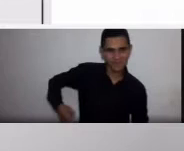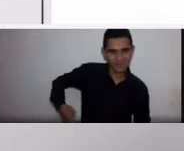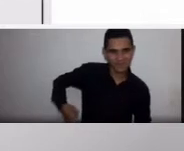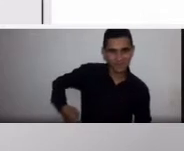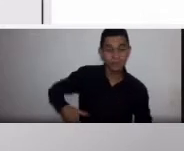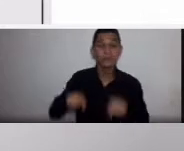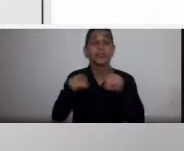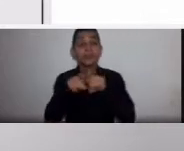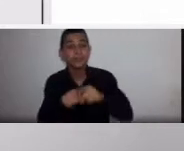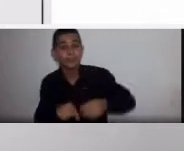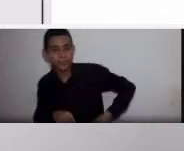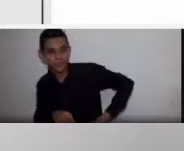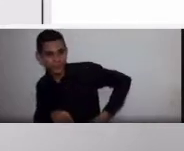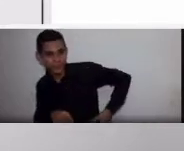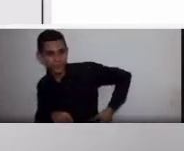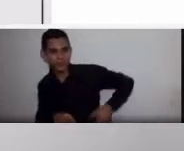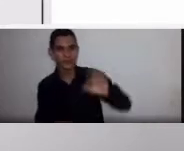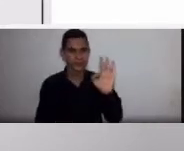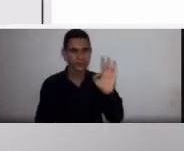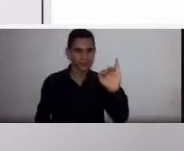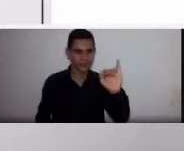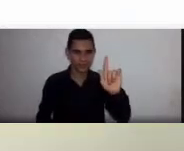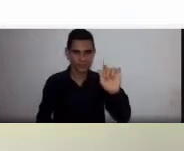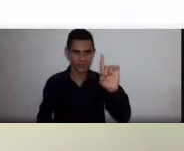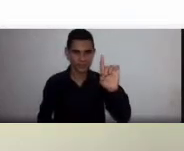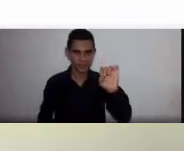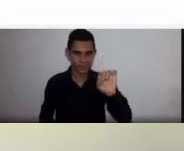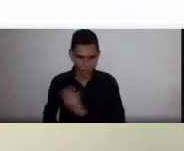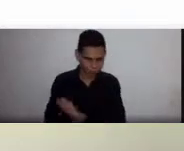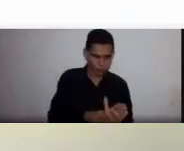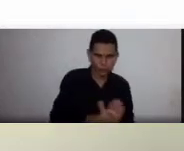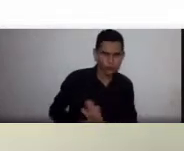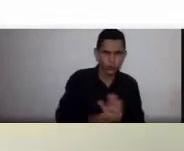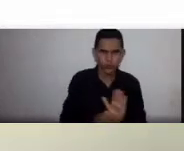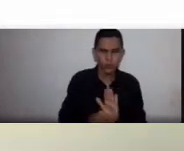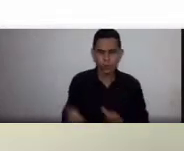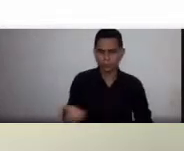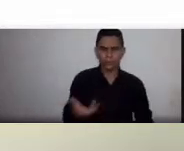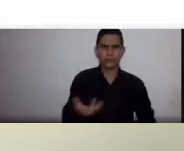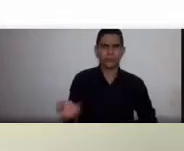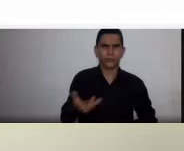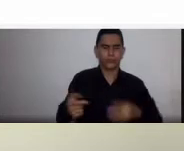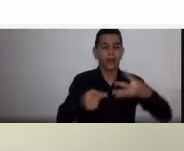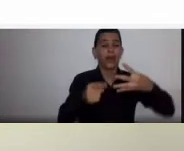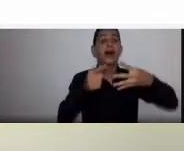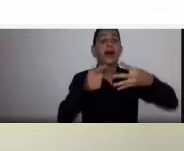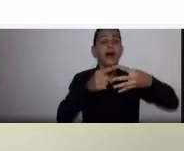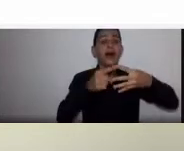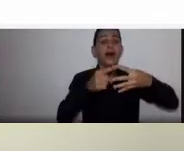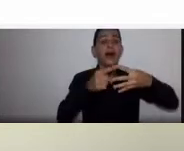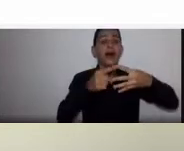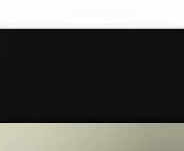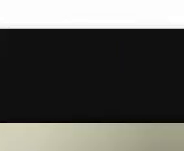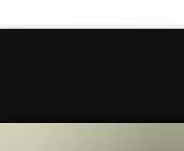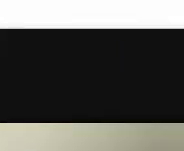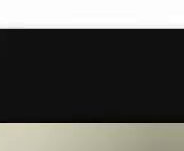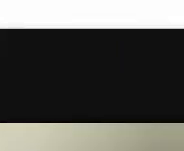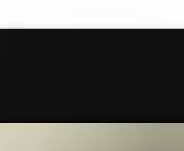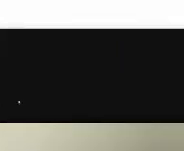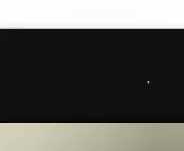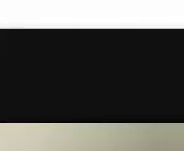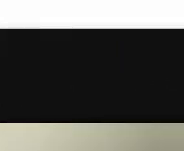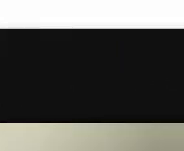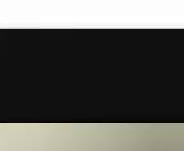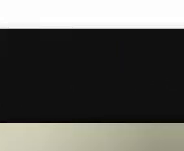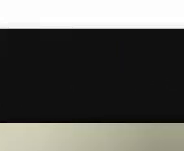de estimular a medula óssea a produzir glóbulos vermelhos em uma velocidade mais rápida. De maneira que o objetivo da administração